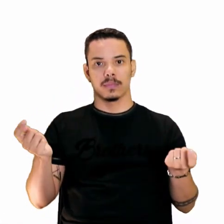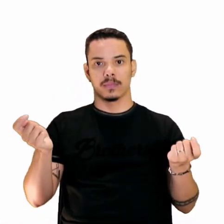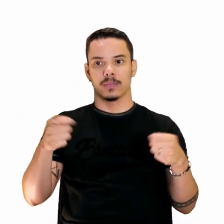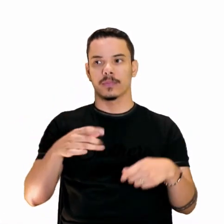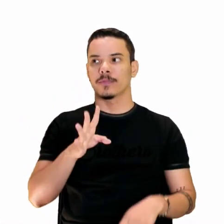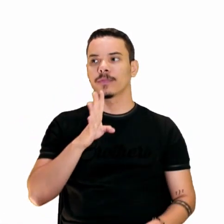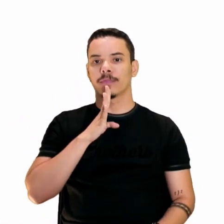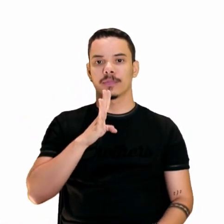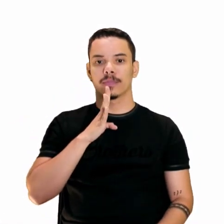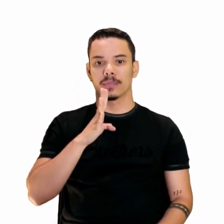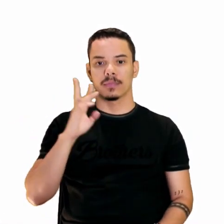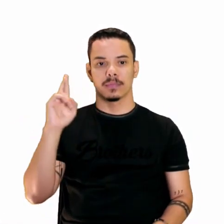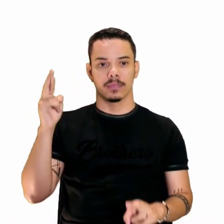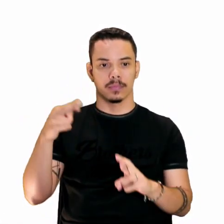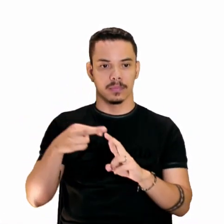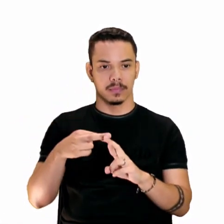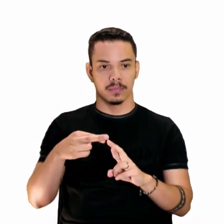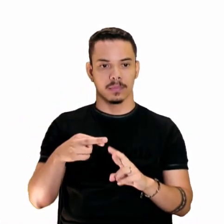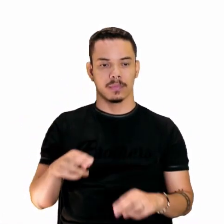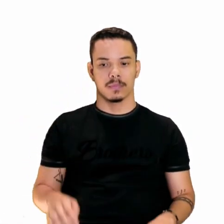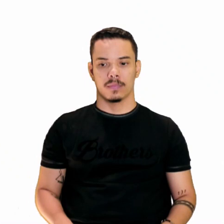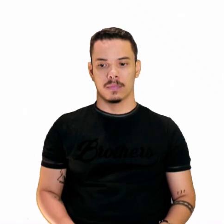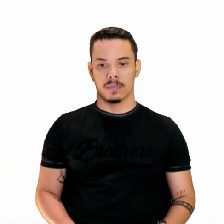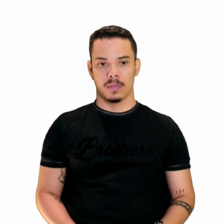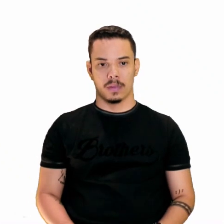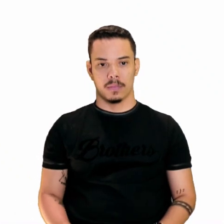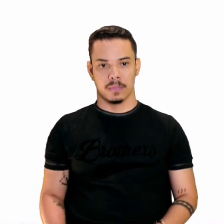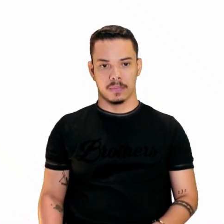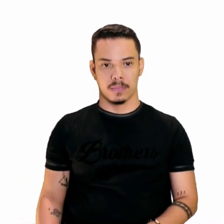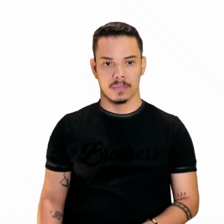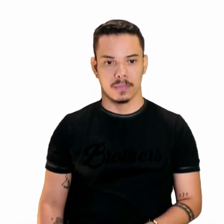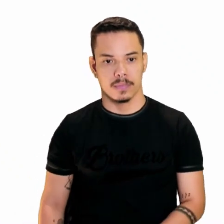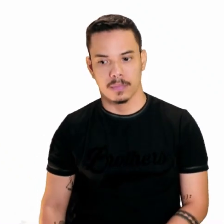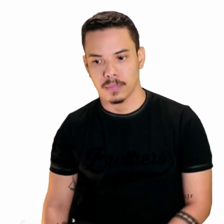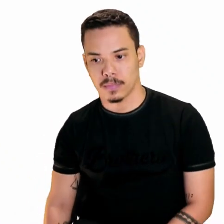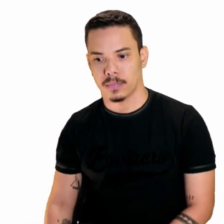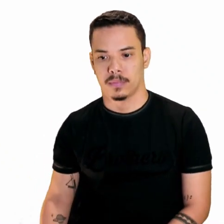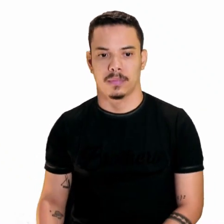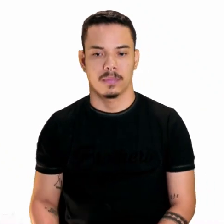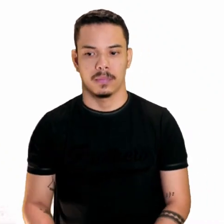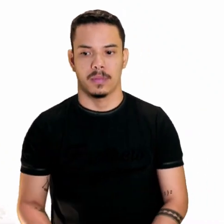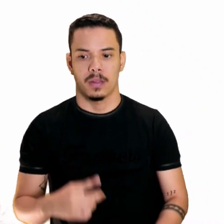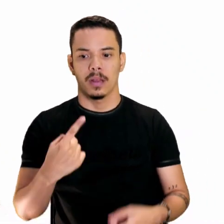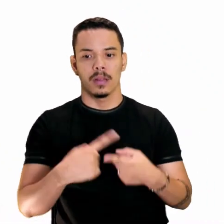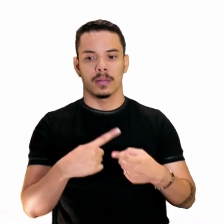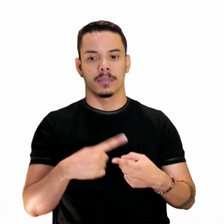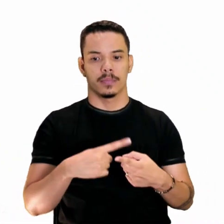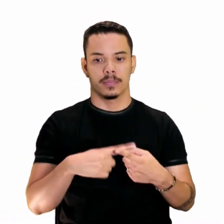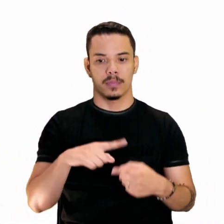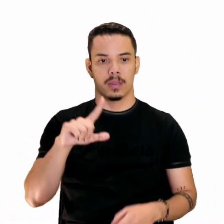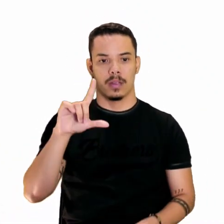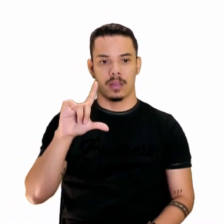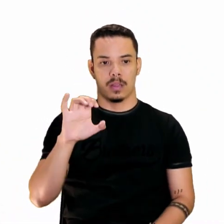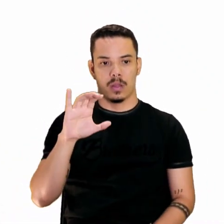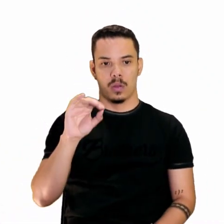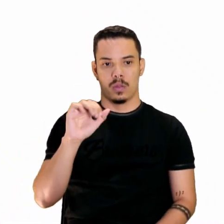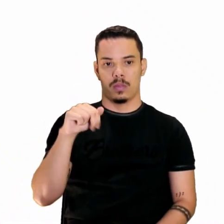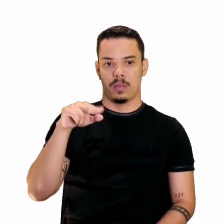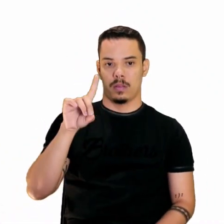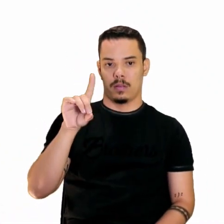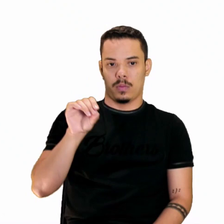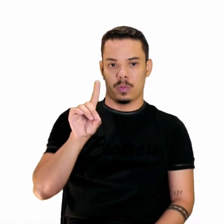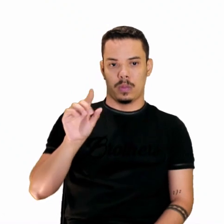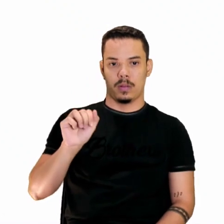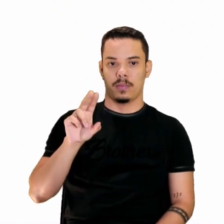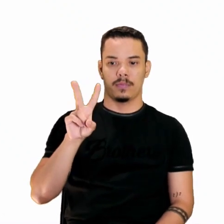referência ao quadro de Leonardo da Vinci, né? Porque Mona Lisa, quem o produziu, foi Leonardo da Vinci. Olha lá.